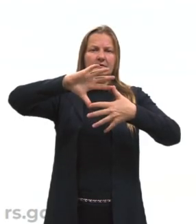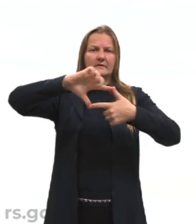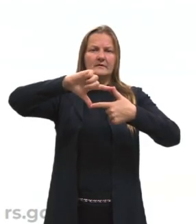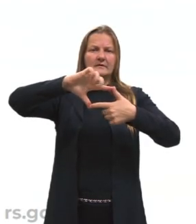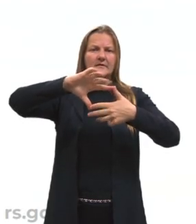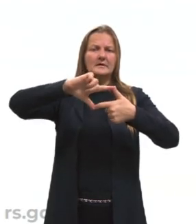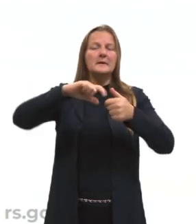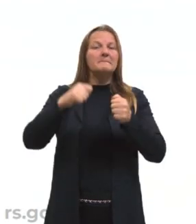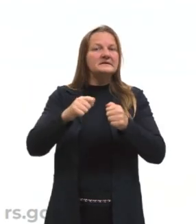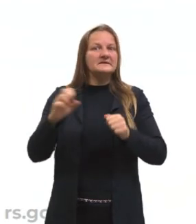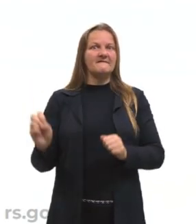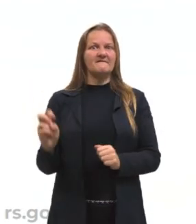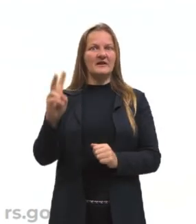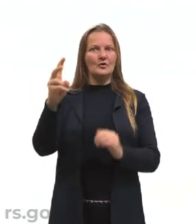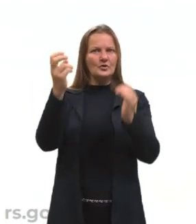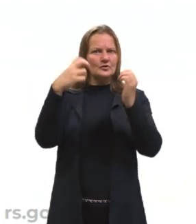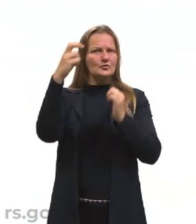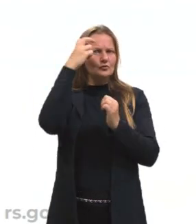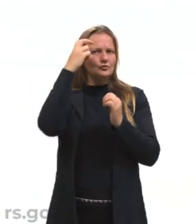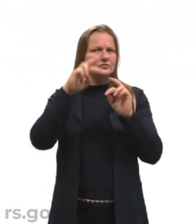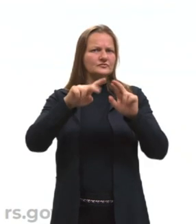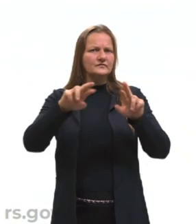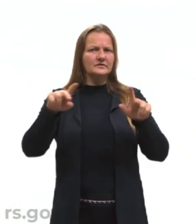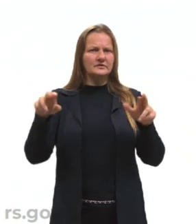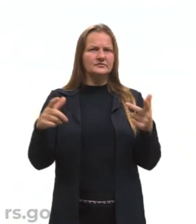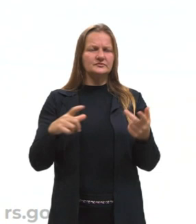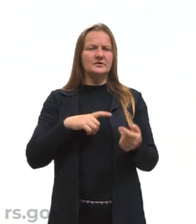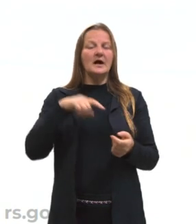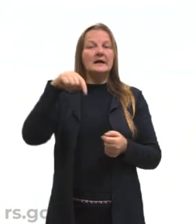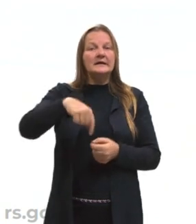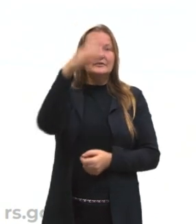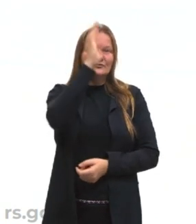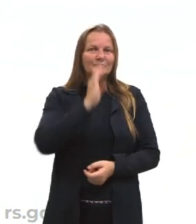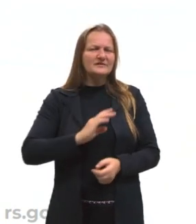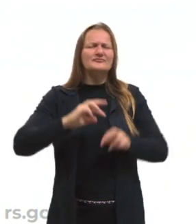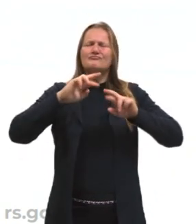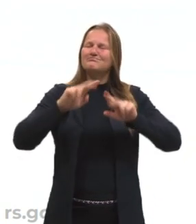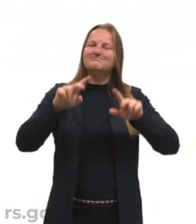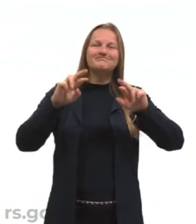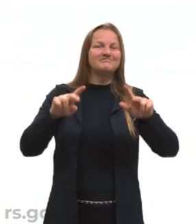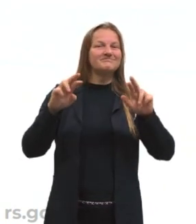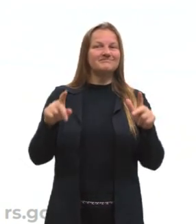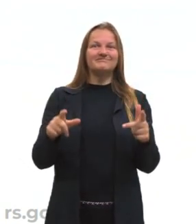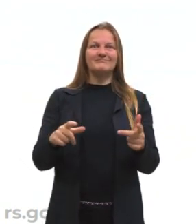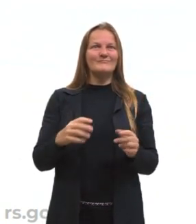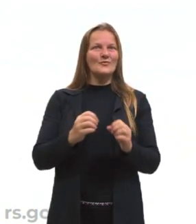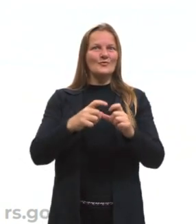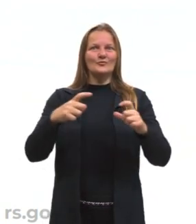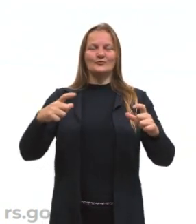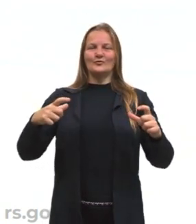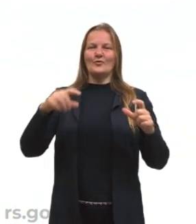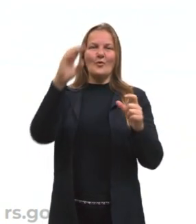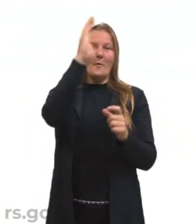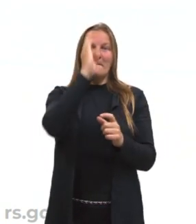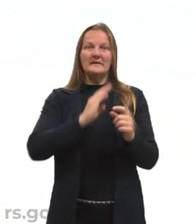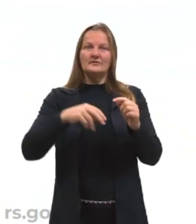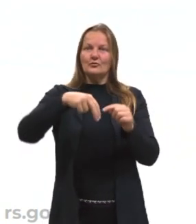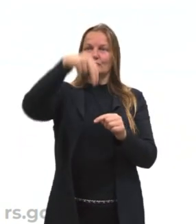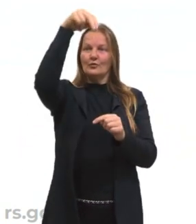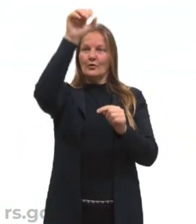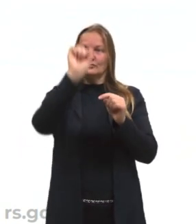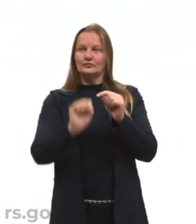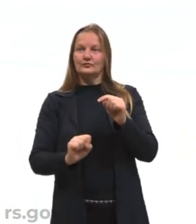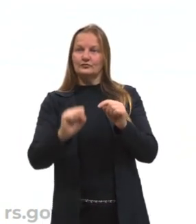que nós temos no Brasil. Sempre lembrando, então, que o Brasil tem essa extensão territorial